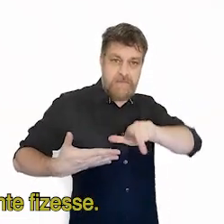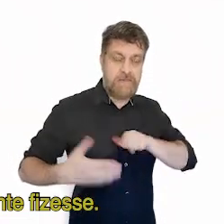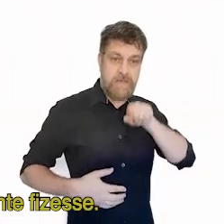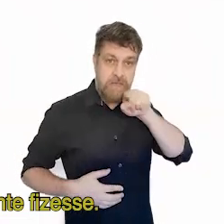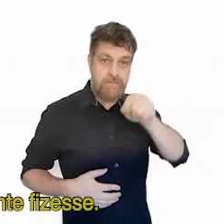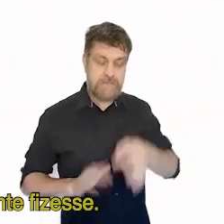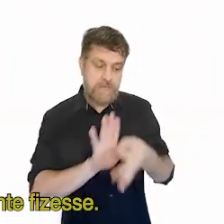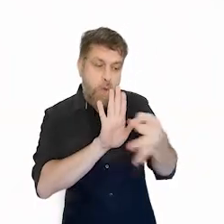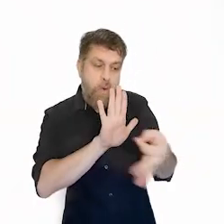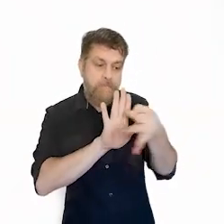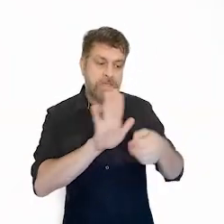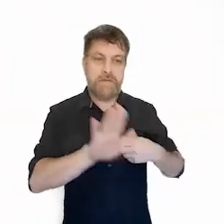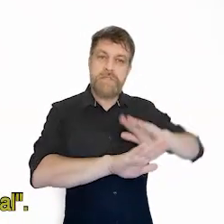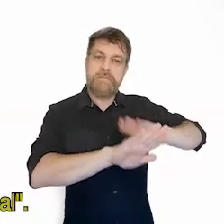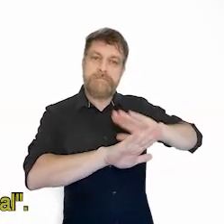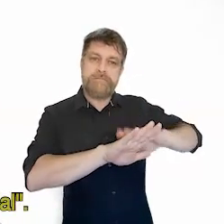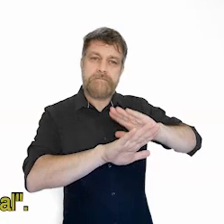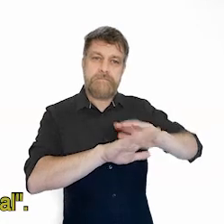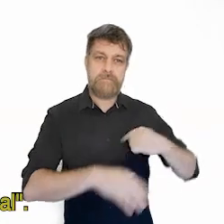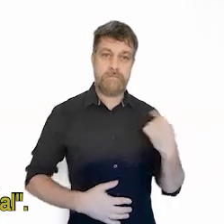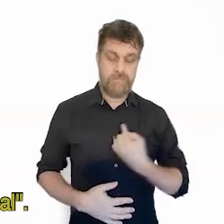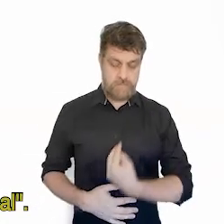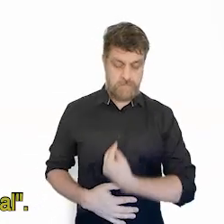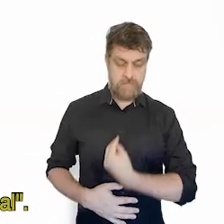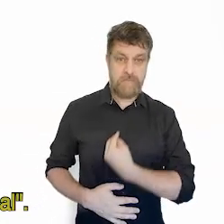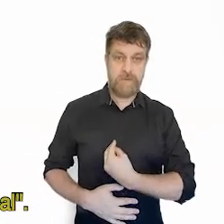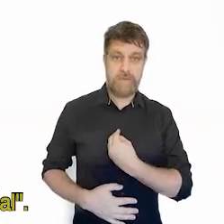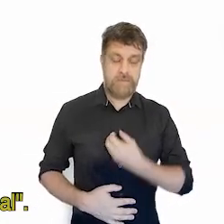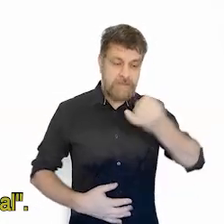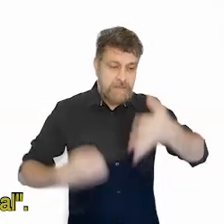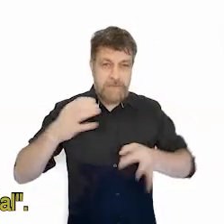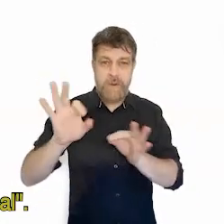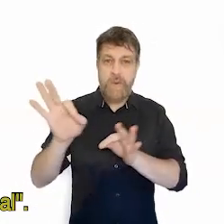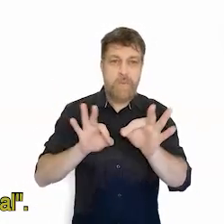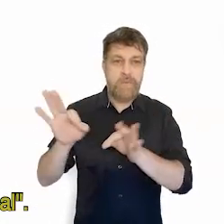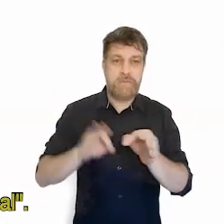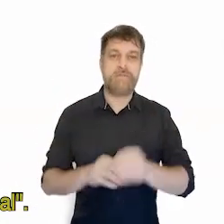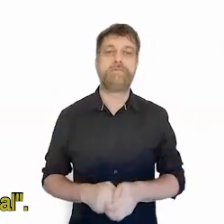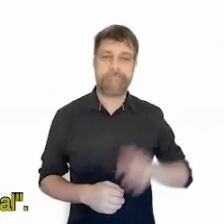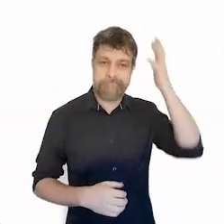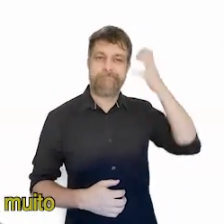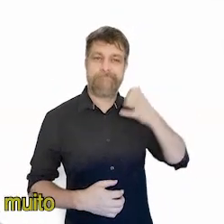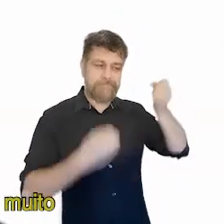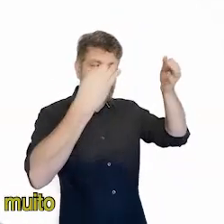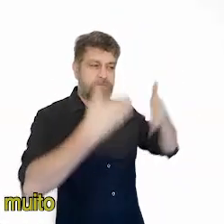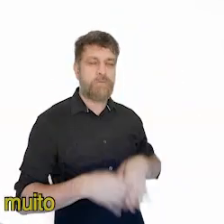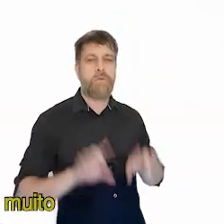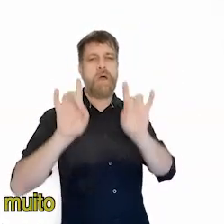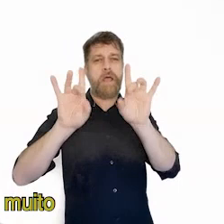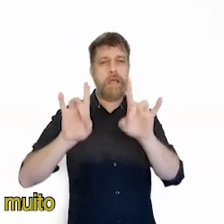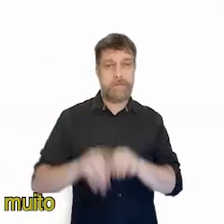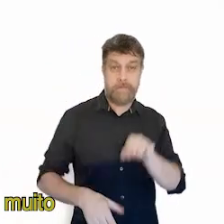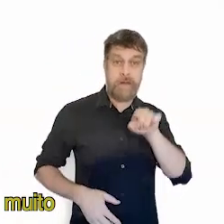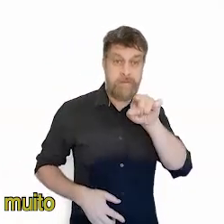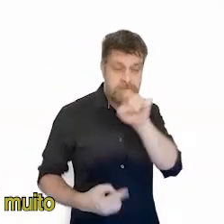que vocês gostariam que a gente fizesse. E a gente está aqui para poder falar sobre um projeto, como a Ianda falou, muito especial. É um projeto que foi feito